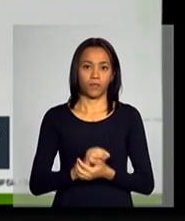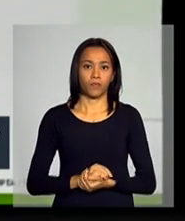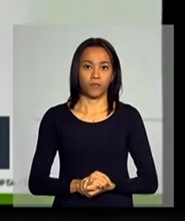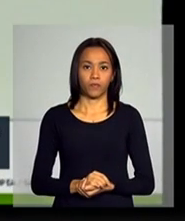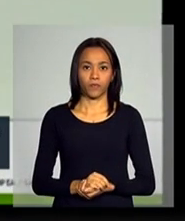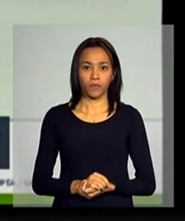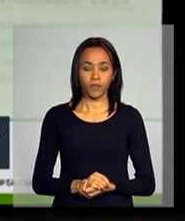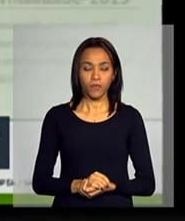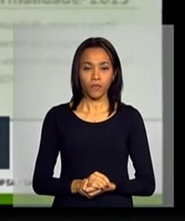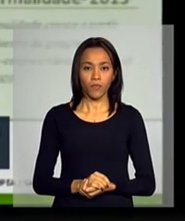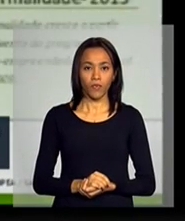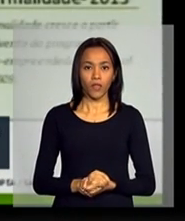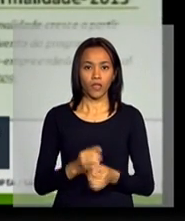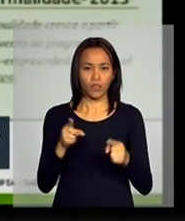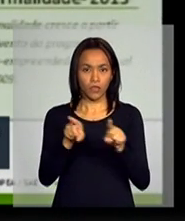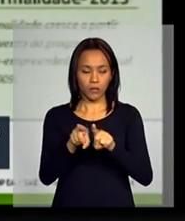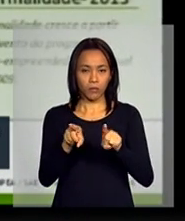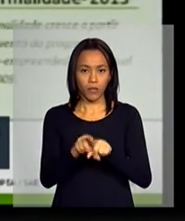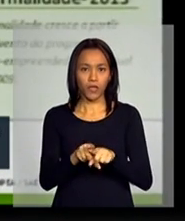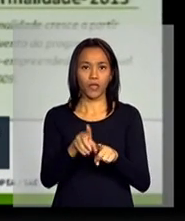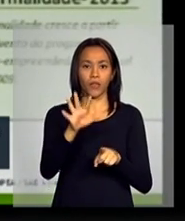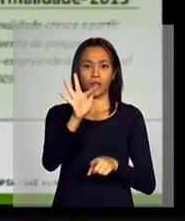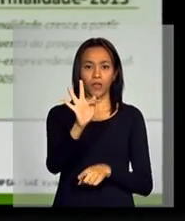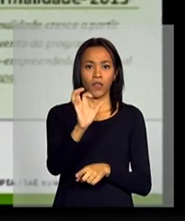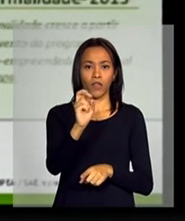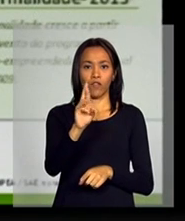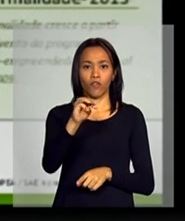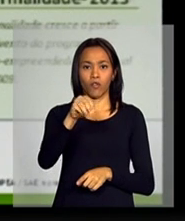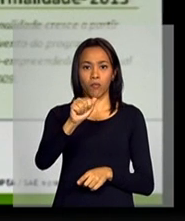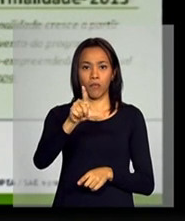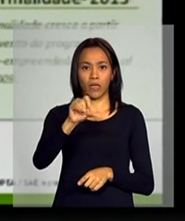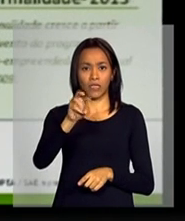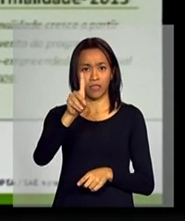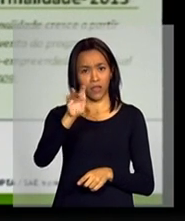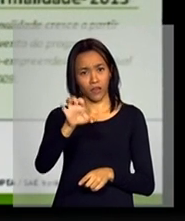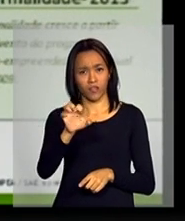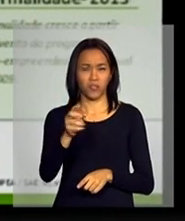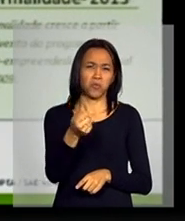E, por formalidade, pouco afeta.